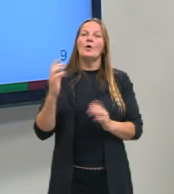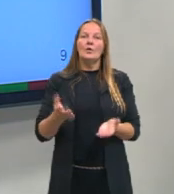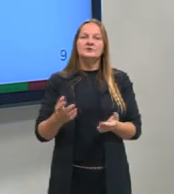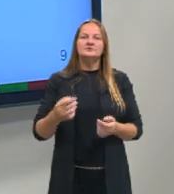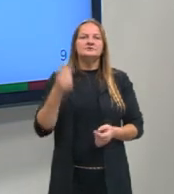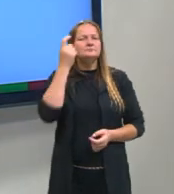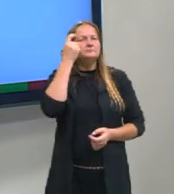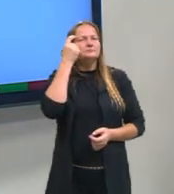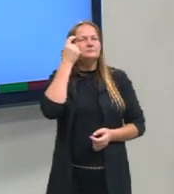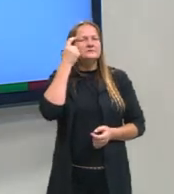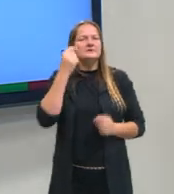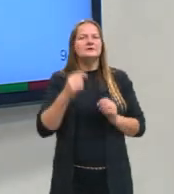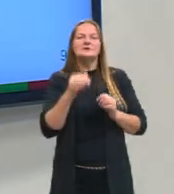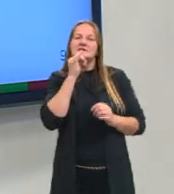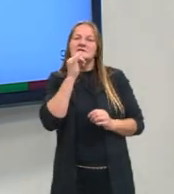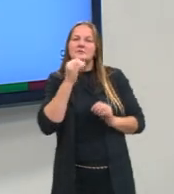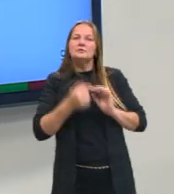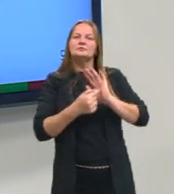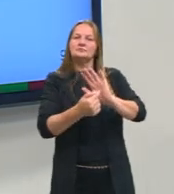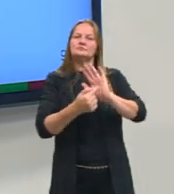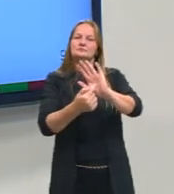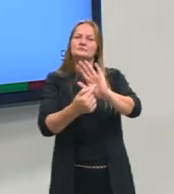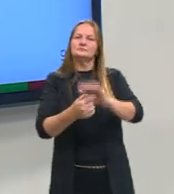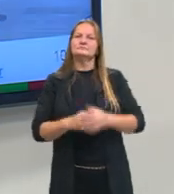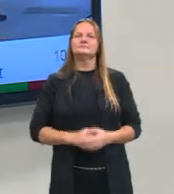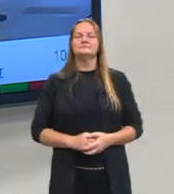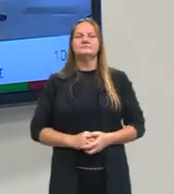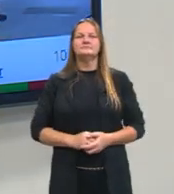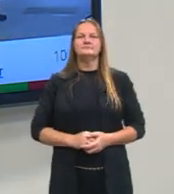um pouquinho, e eu trouxe alguns exemplos para trabalhar com vocês.